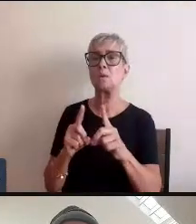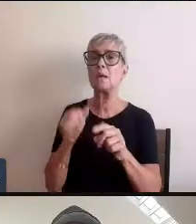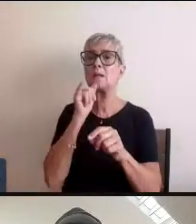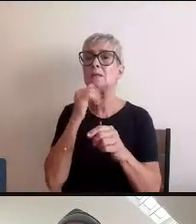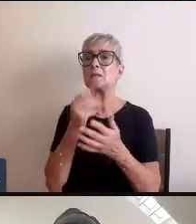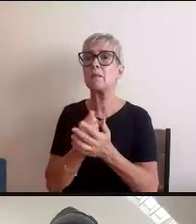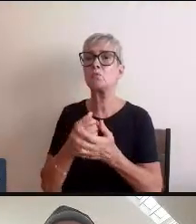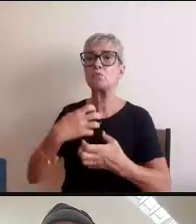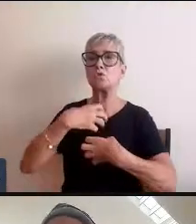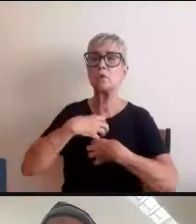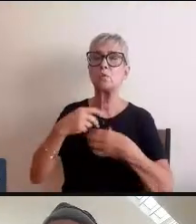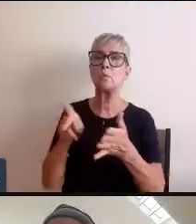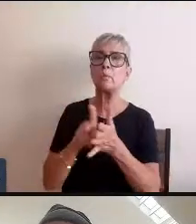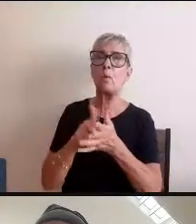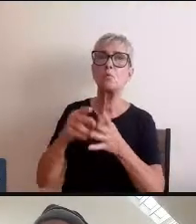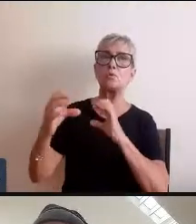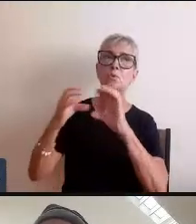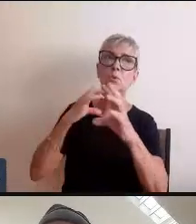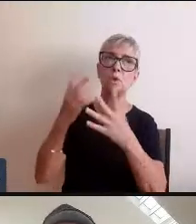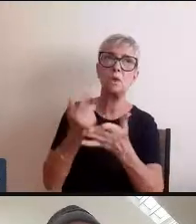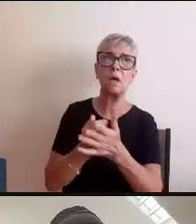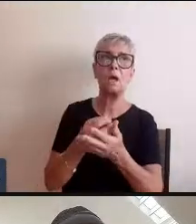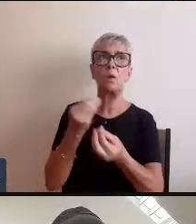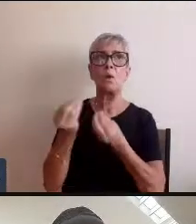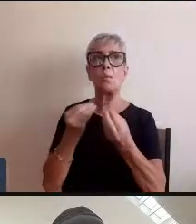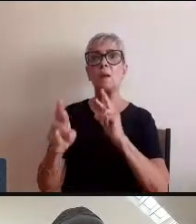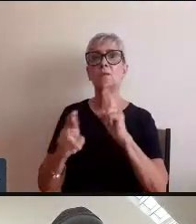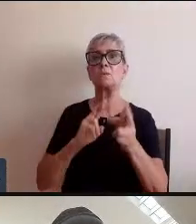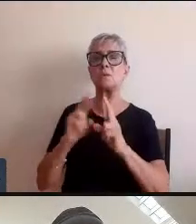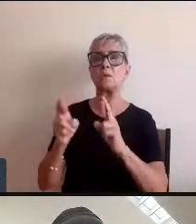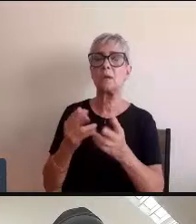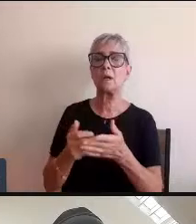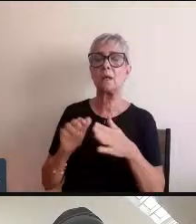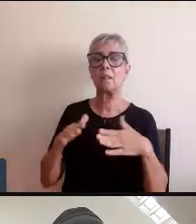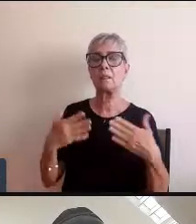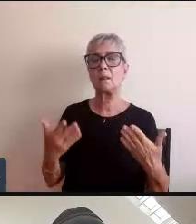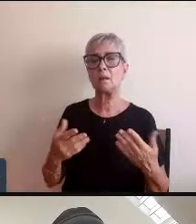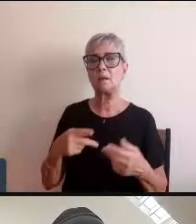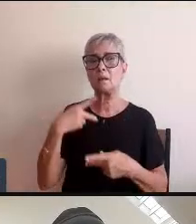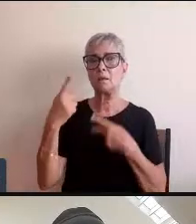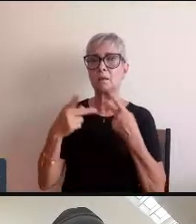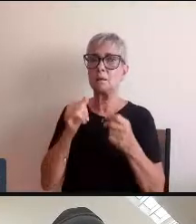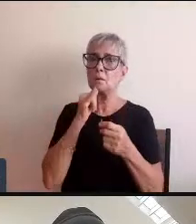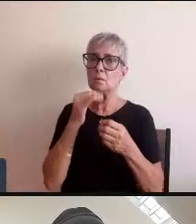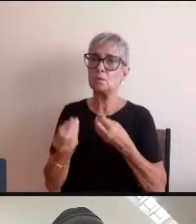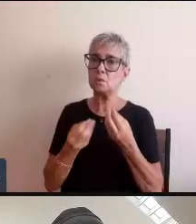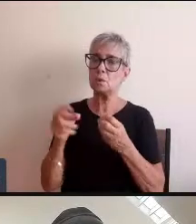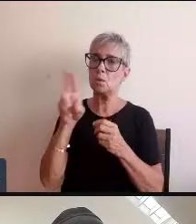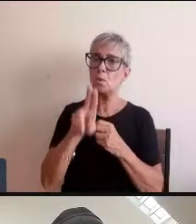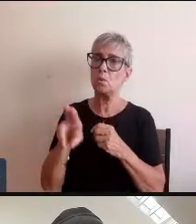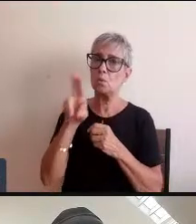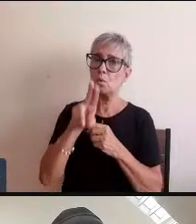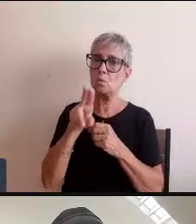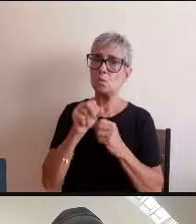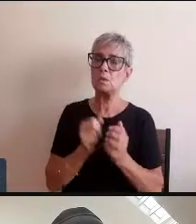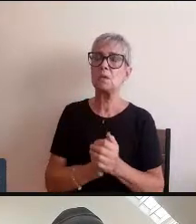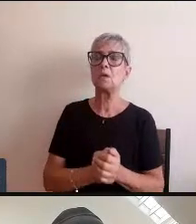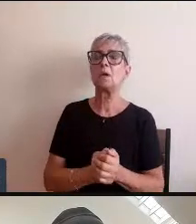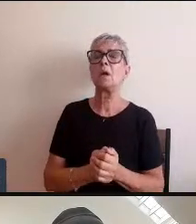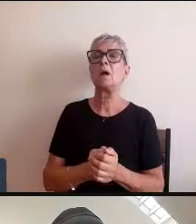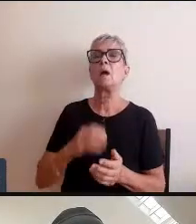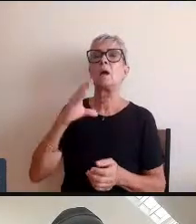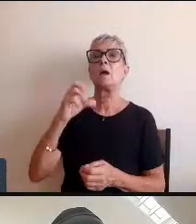comunicar de maneira de se relacionar e aí a gente está falando quando você usa o termo capital social eu acho ele